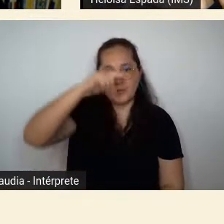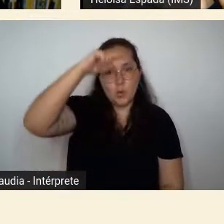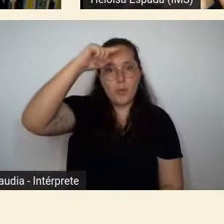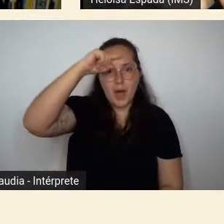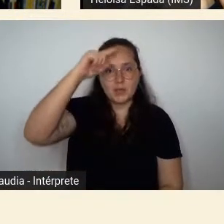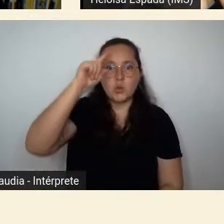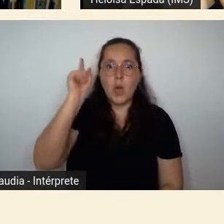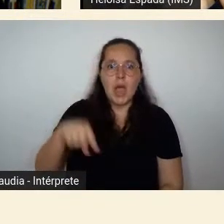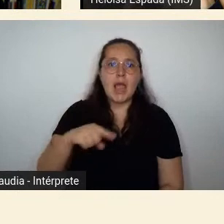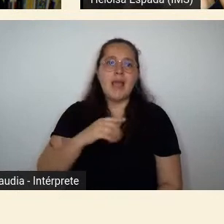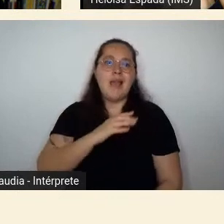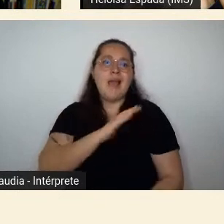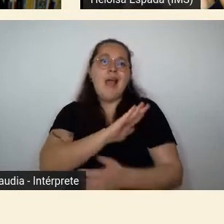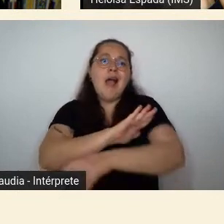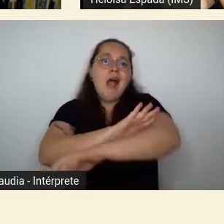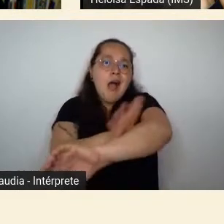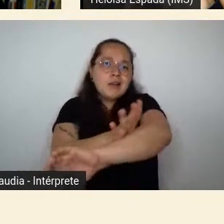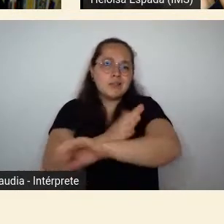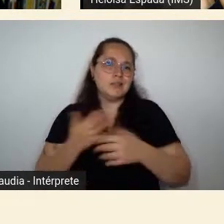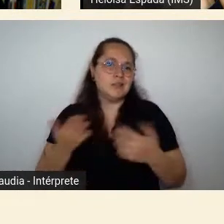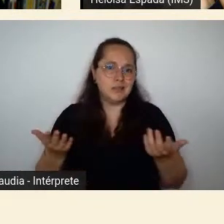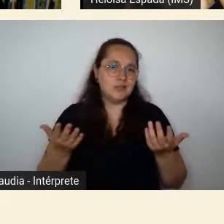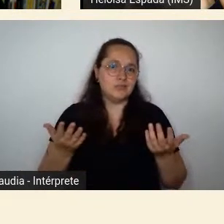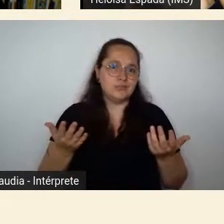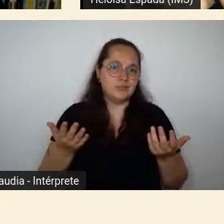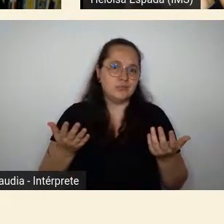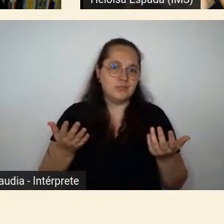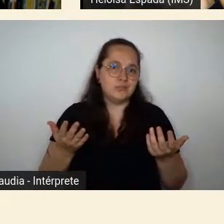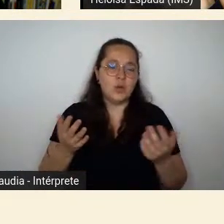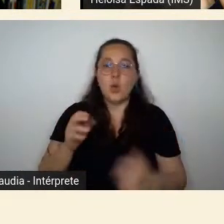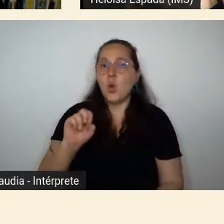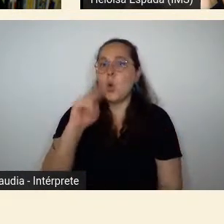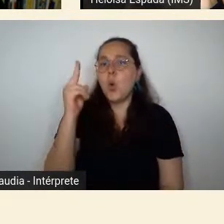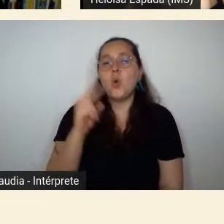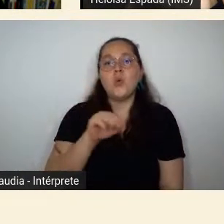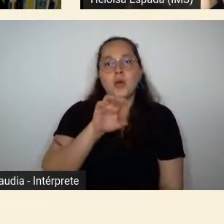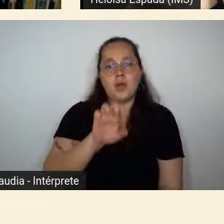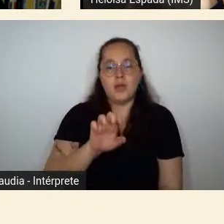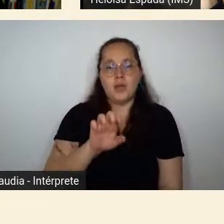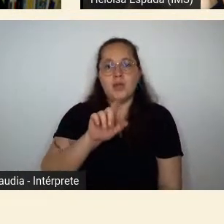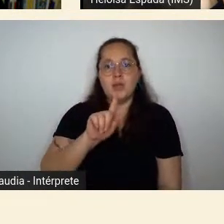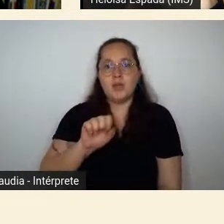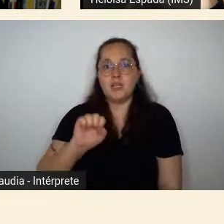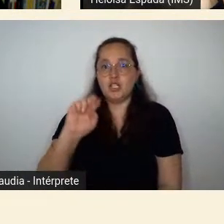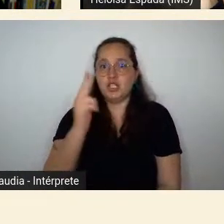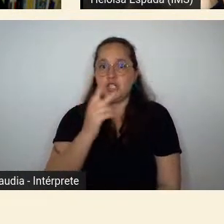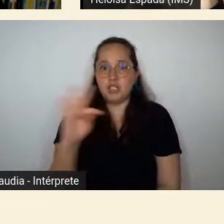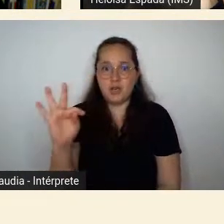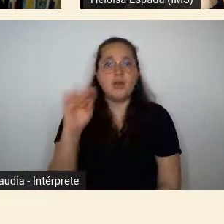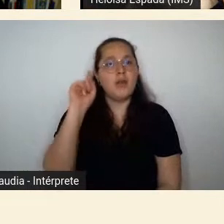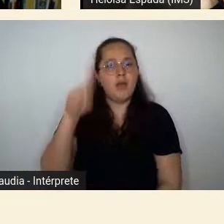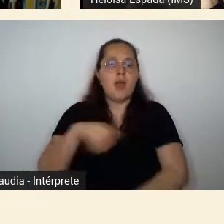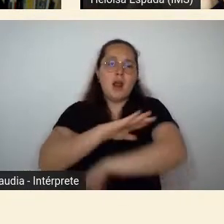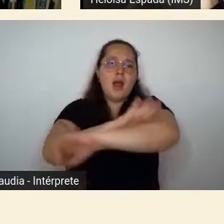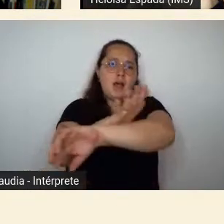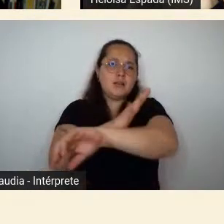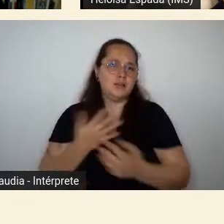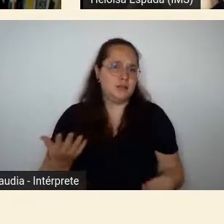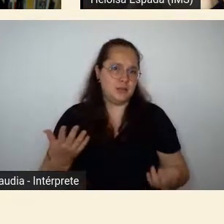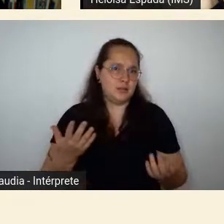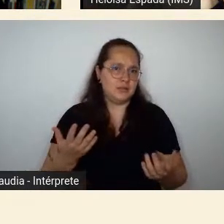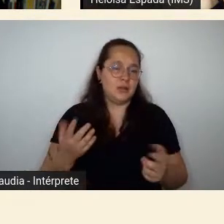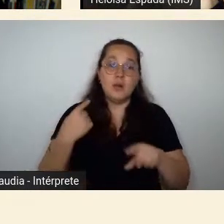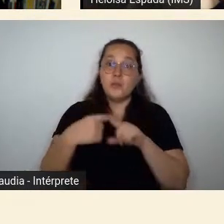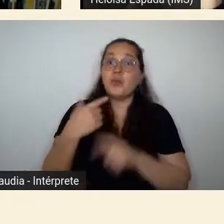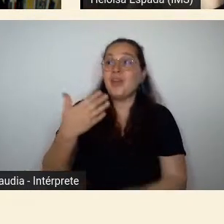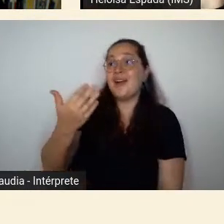é como dizer também que o Hergê é racista entende? hoje nós temos uma outra forma de